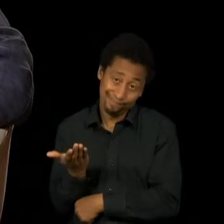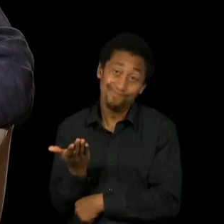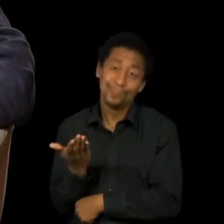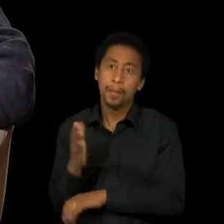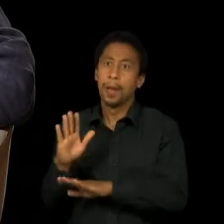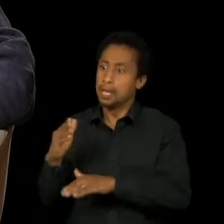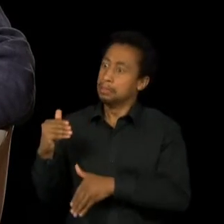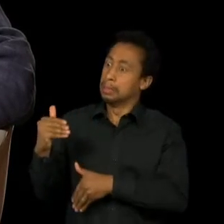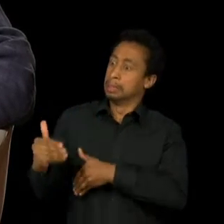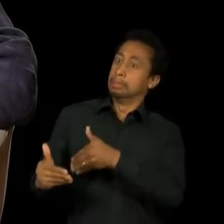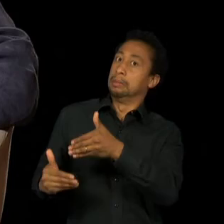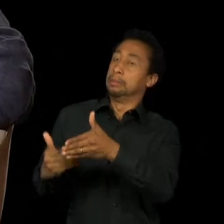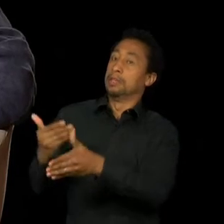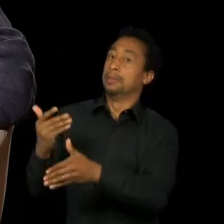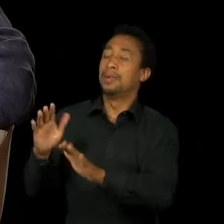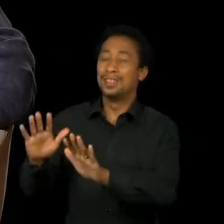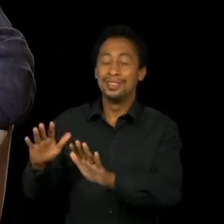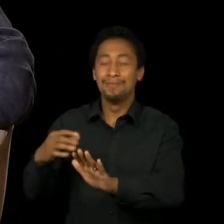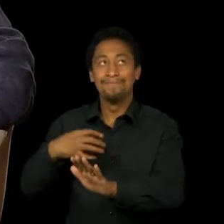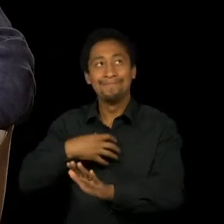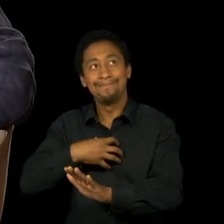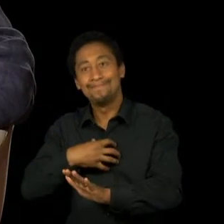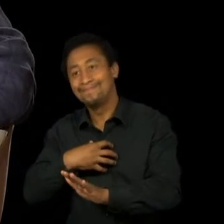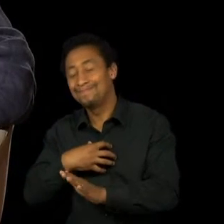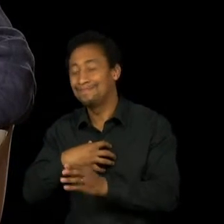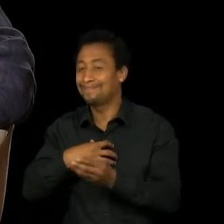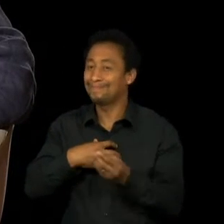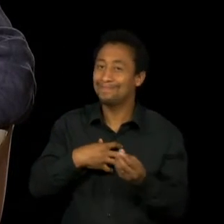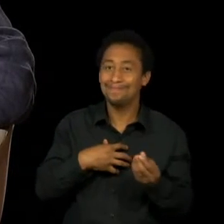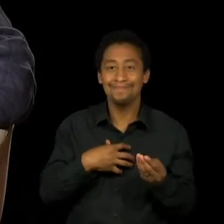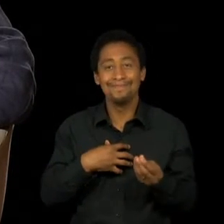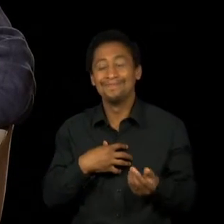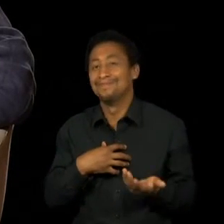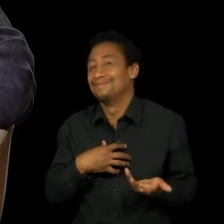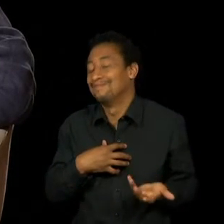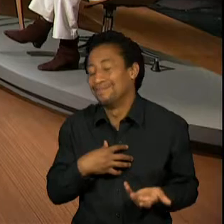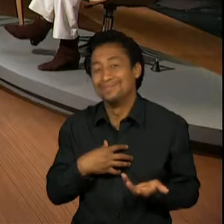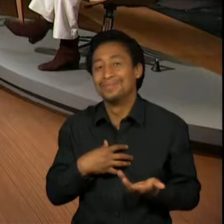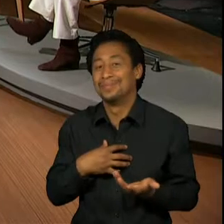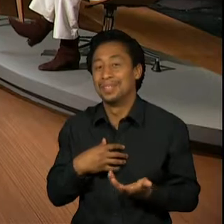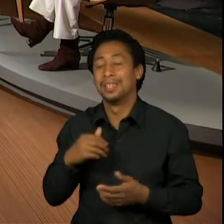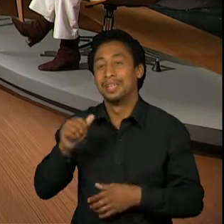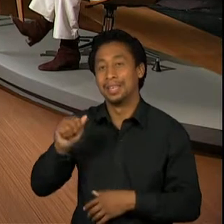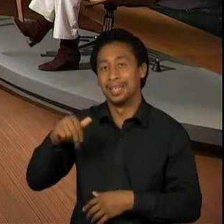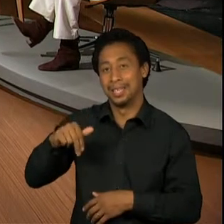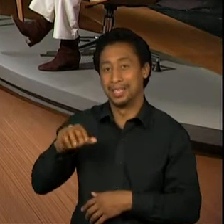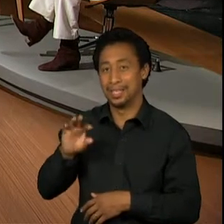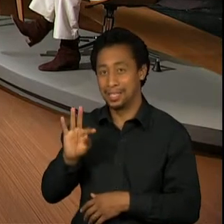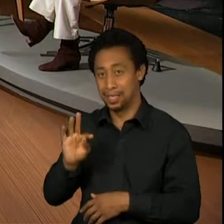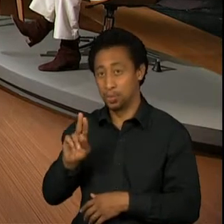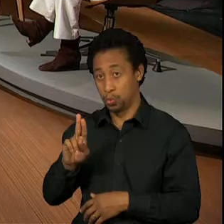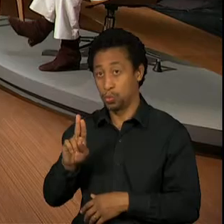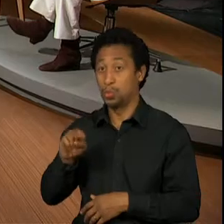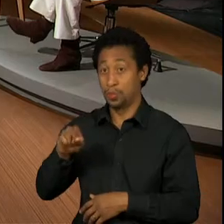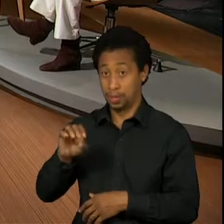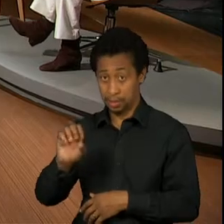Mas chegou um momento em que o Antônio estava com o grupo Macunaíma,